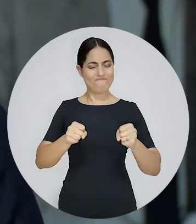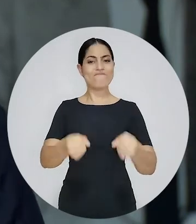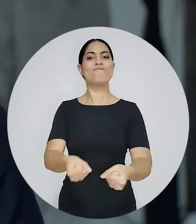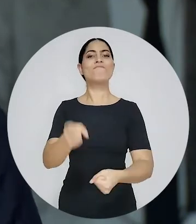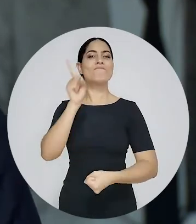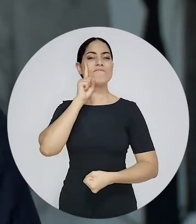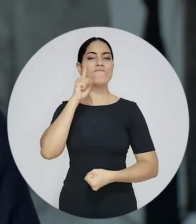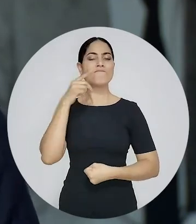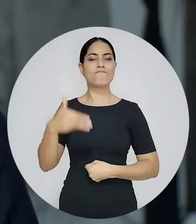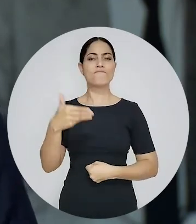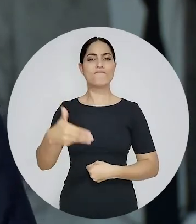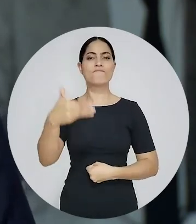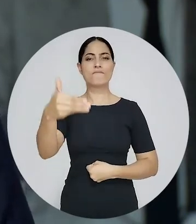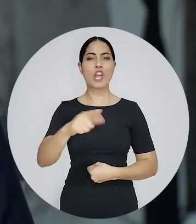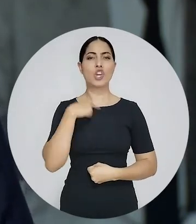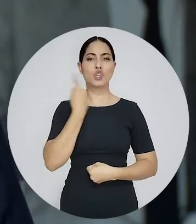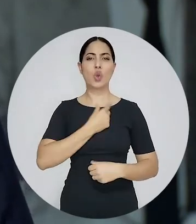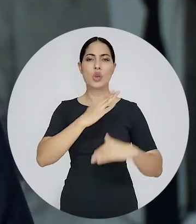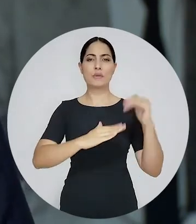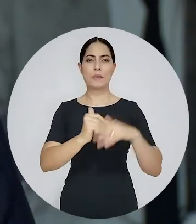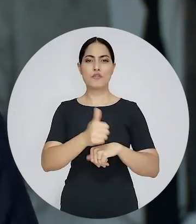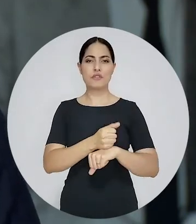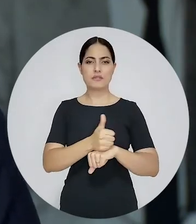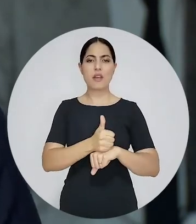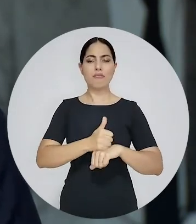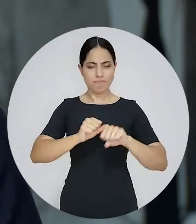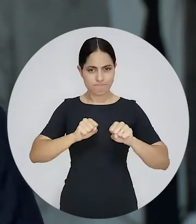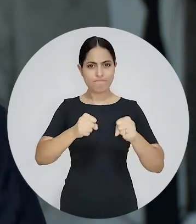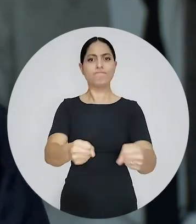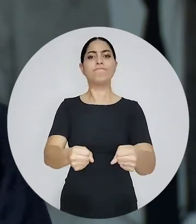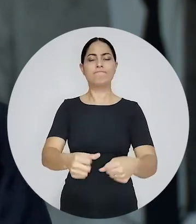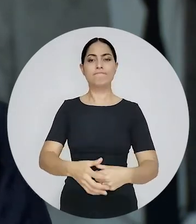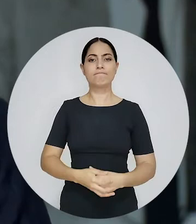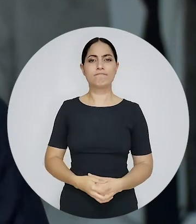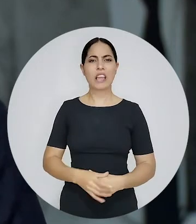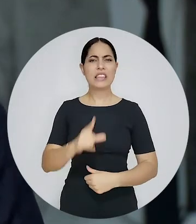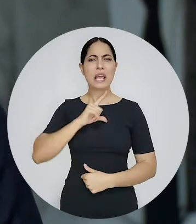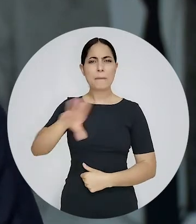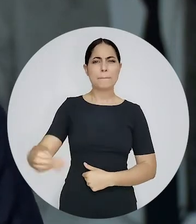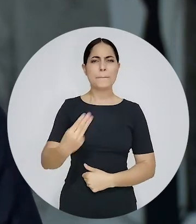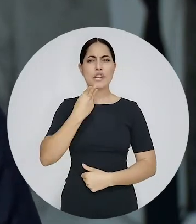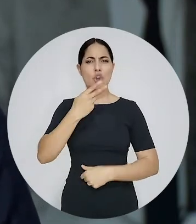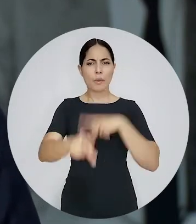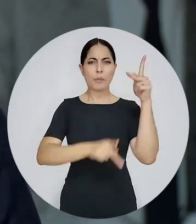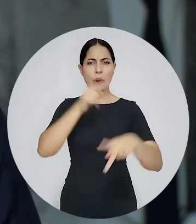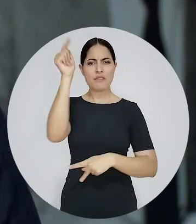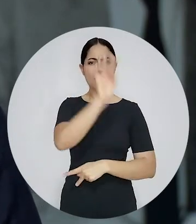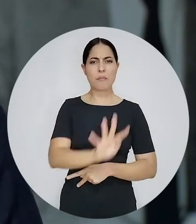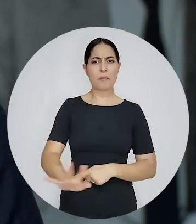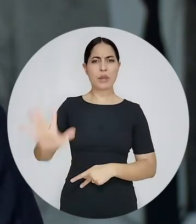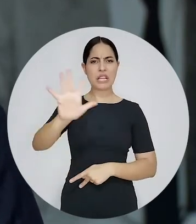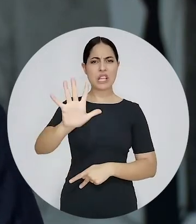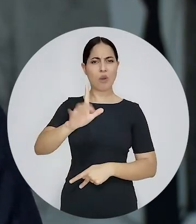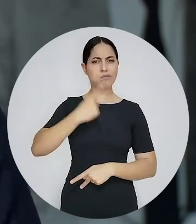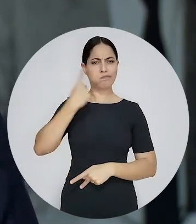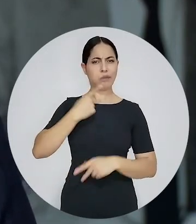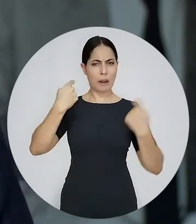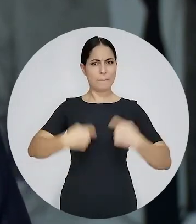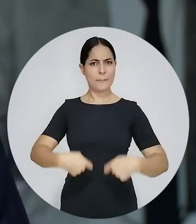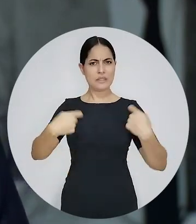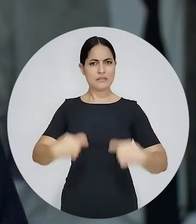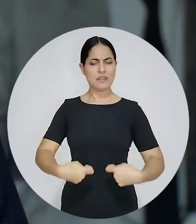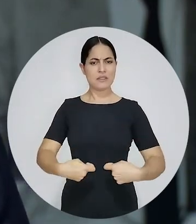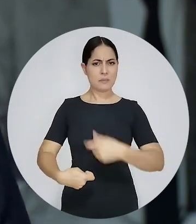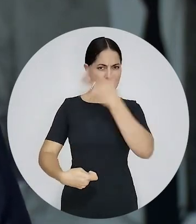no cotidiano o exercício da nossa profissão. Pensar que milhões de brasileiros, nesse exato momento, precisam de um